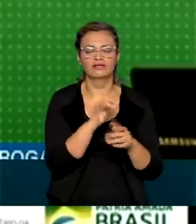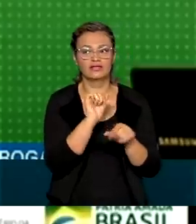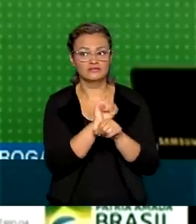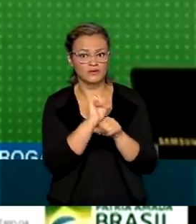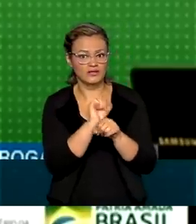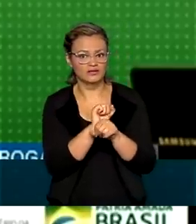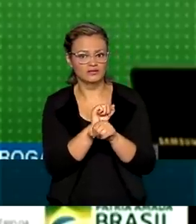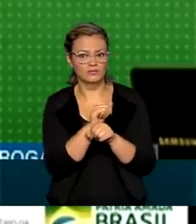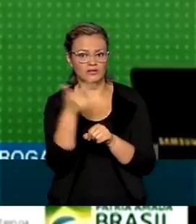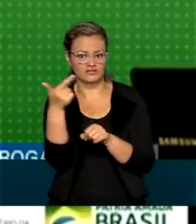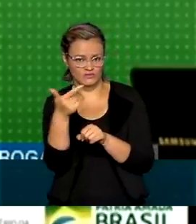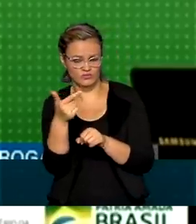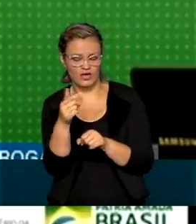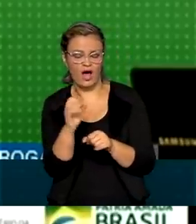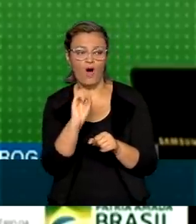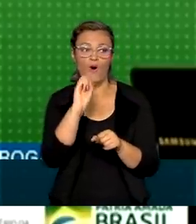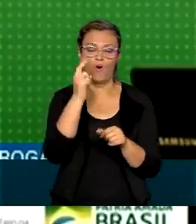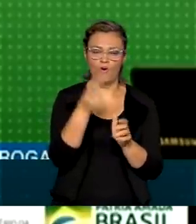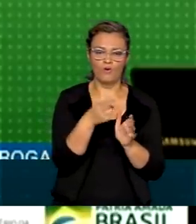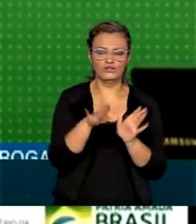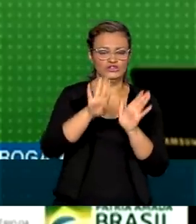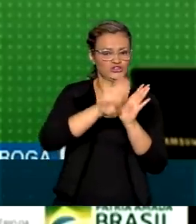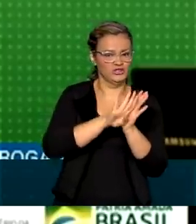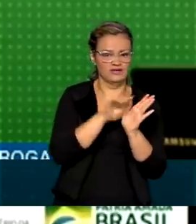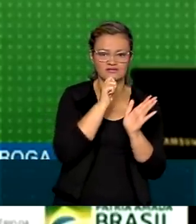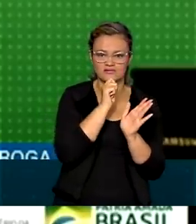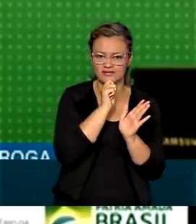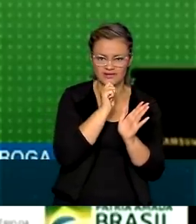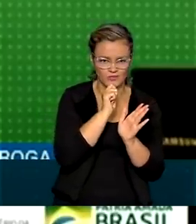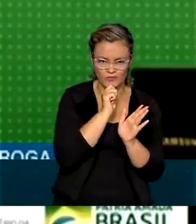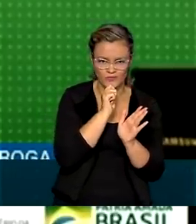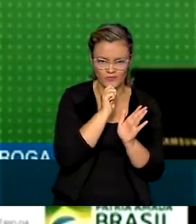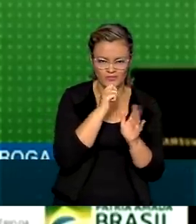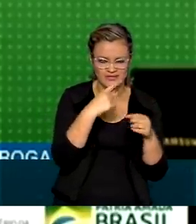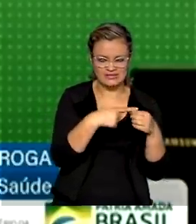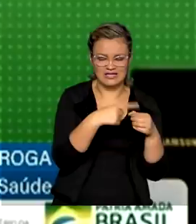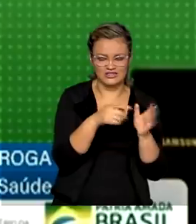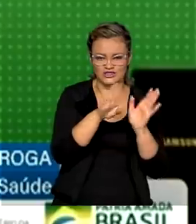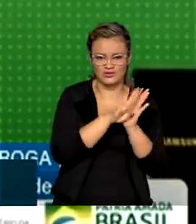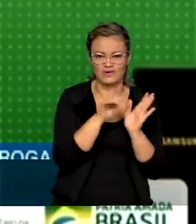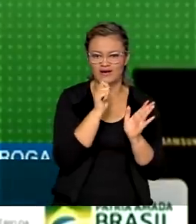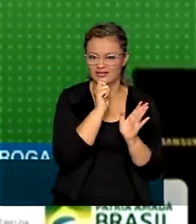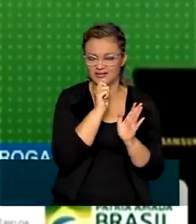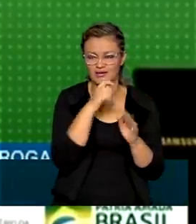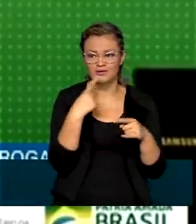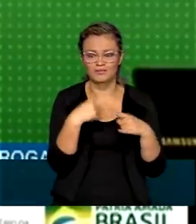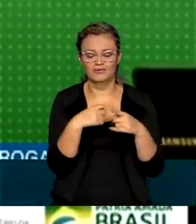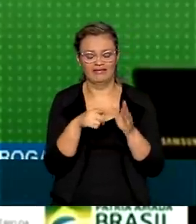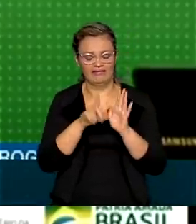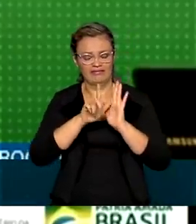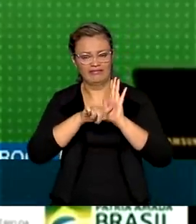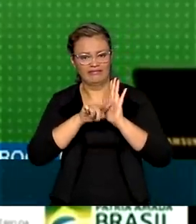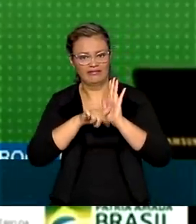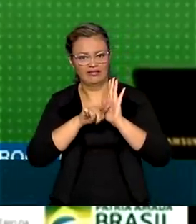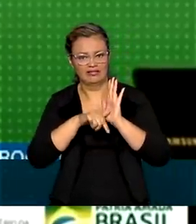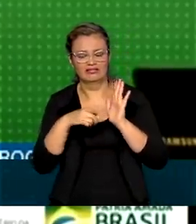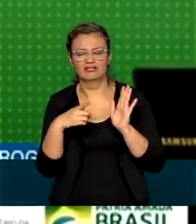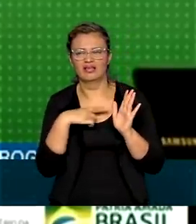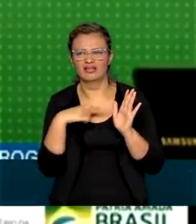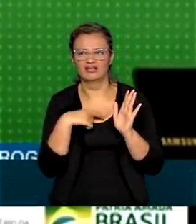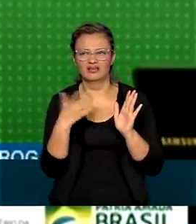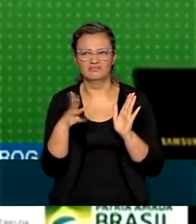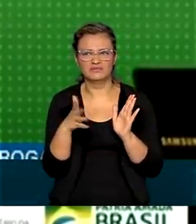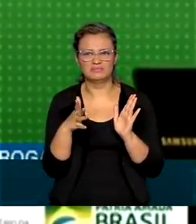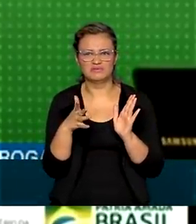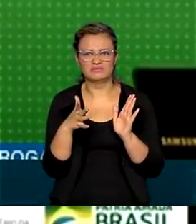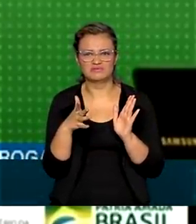guardadas, outras não chegaram aos municípios, porque há um retardo aí, há um delay de cerca de